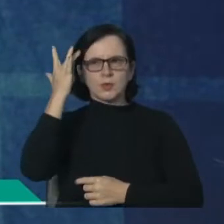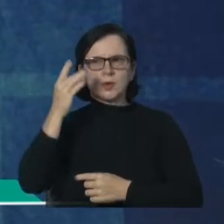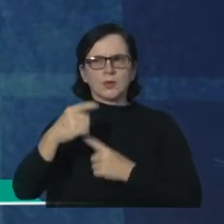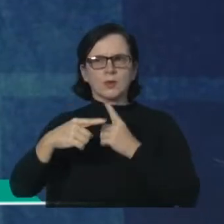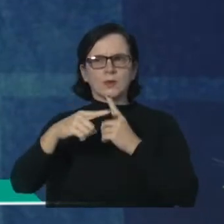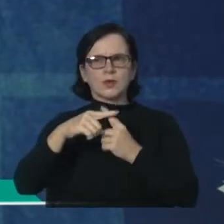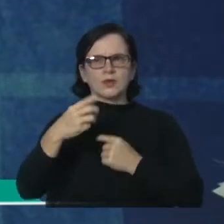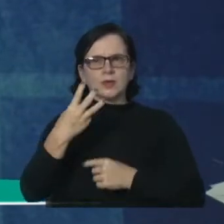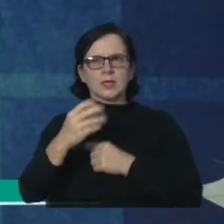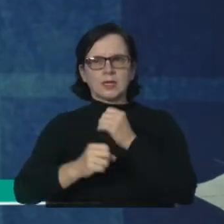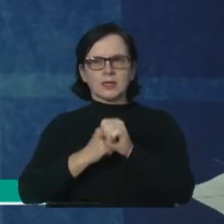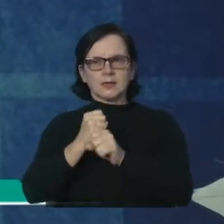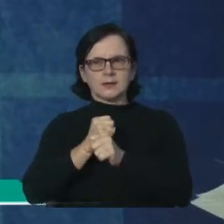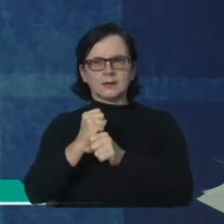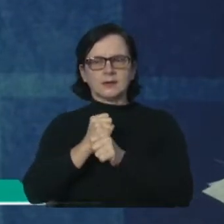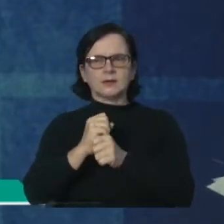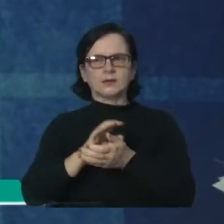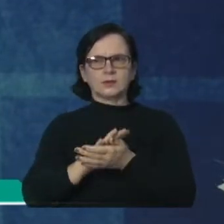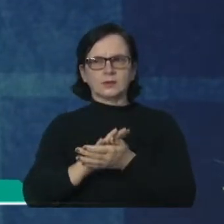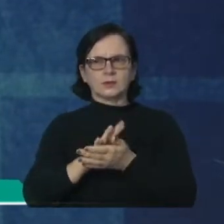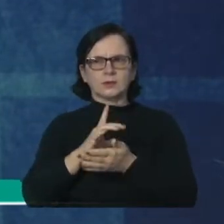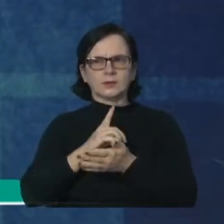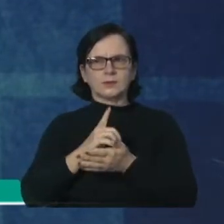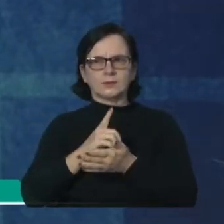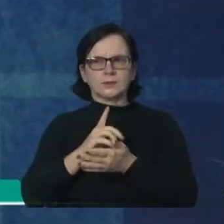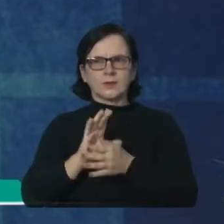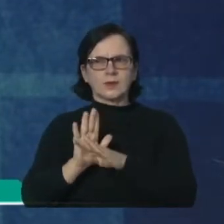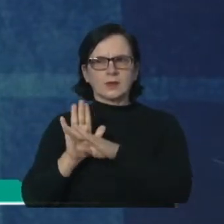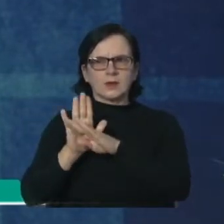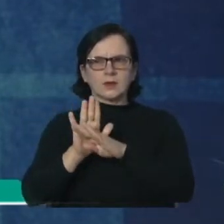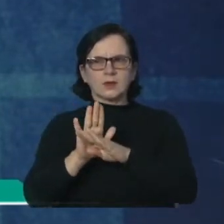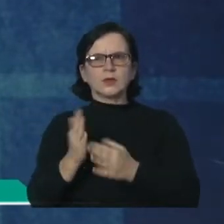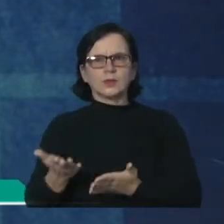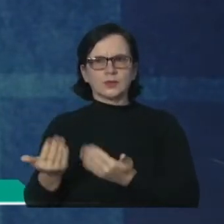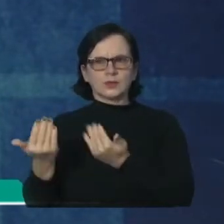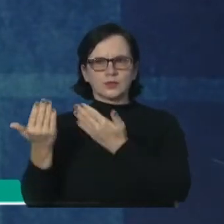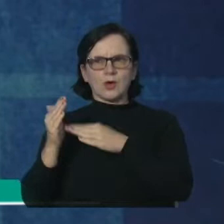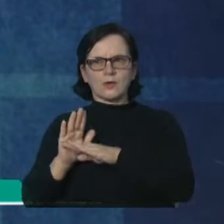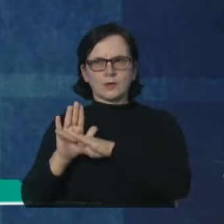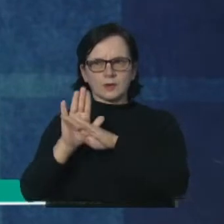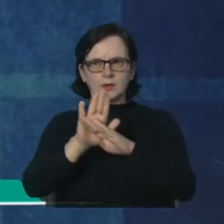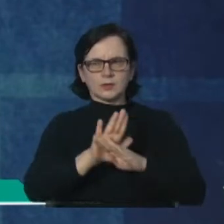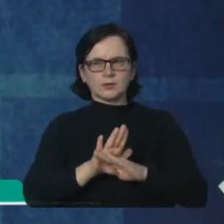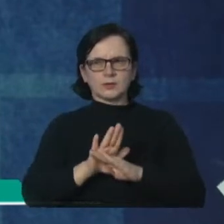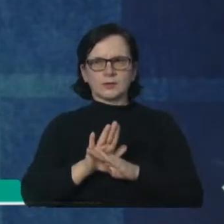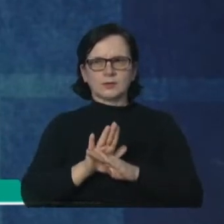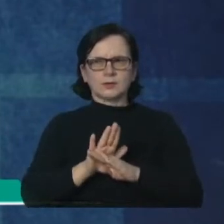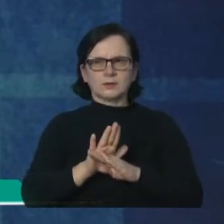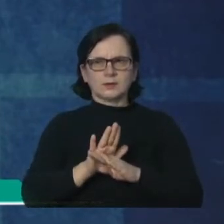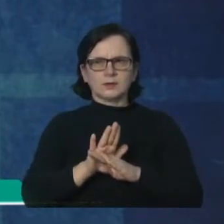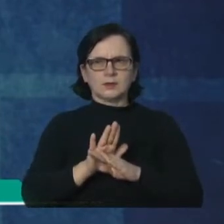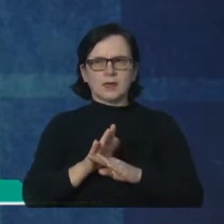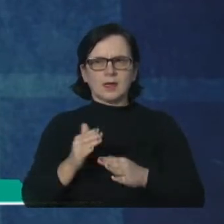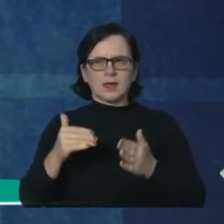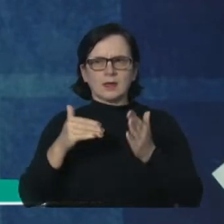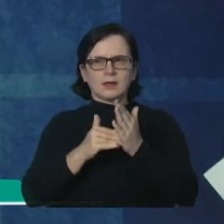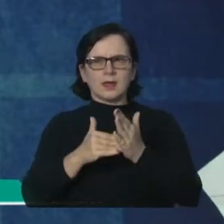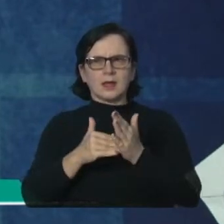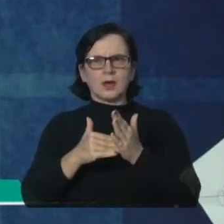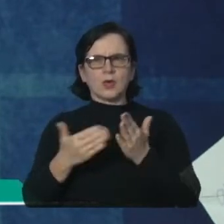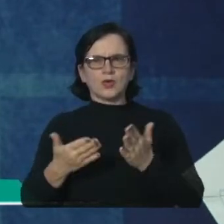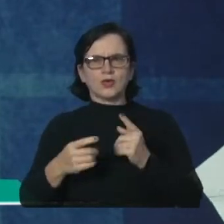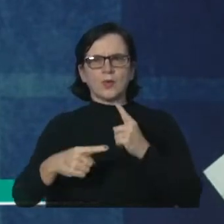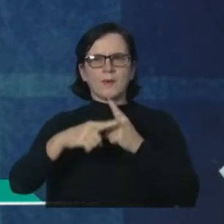dentro de nossas operações, sendo patrulheiros, ajudando nas nossas operações do dia a dia. Além de ter hoje mais de 30